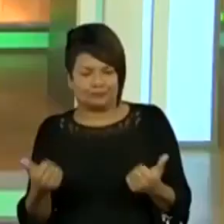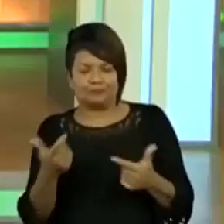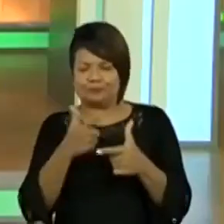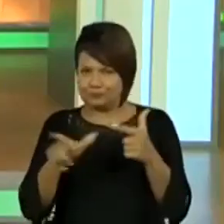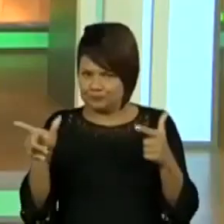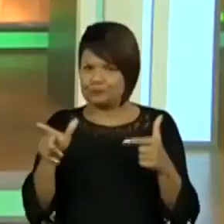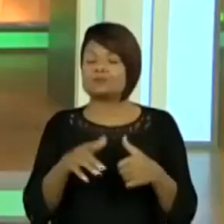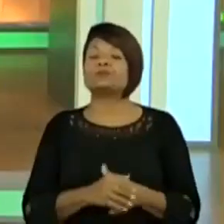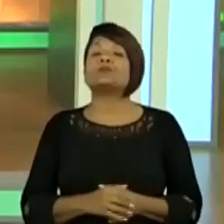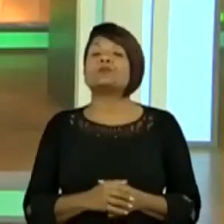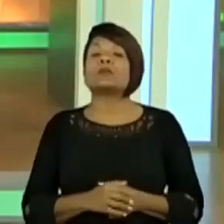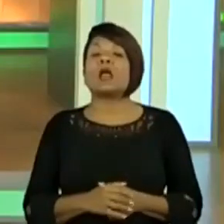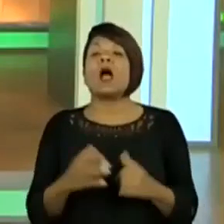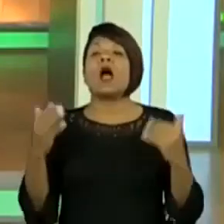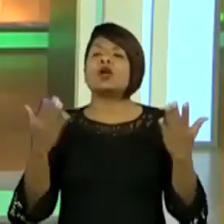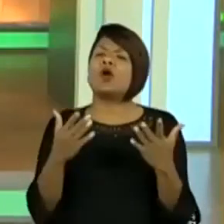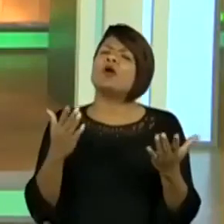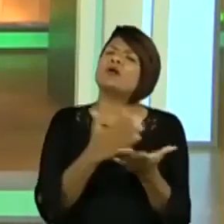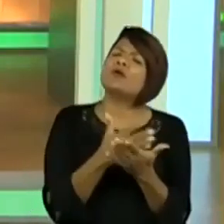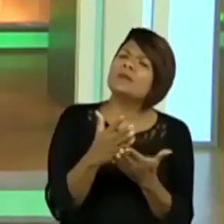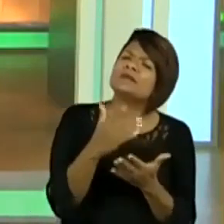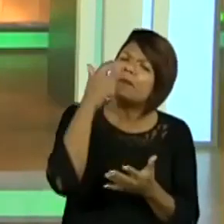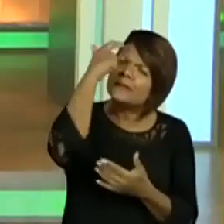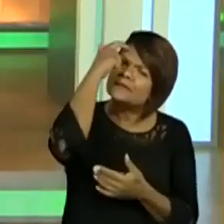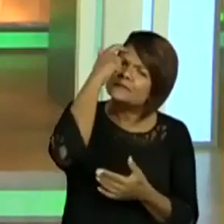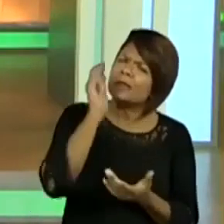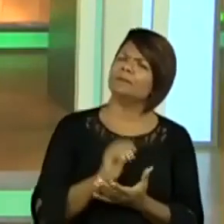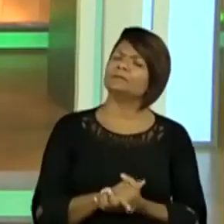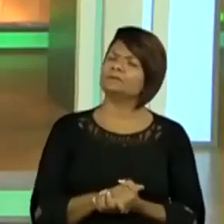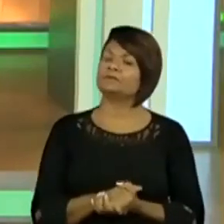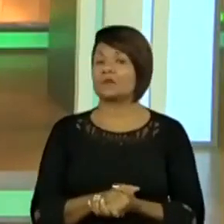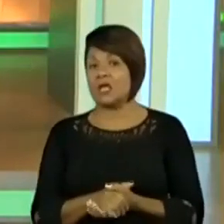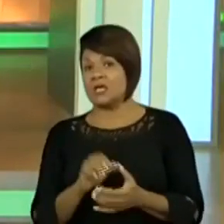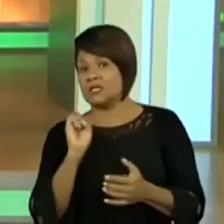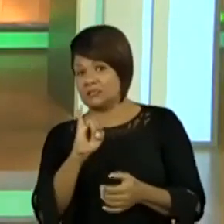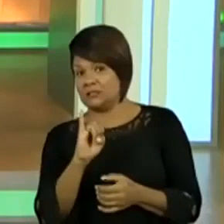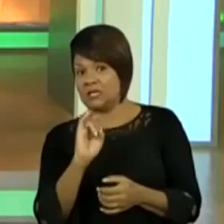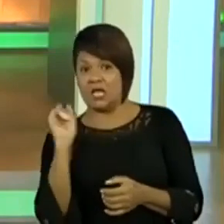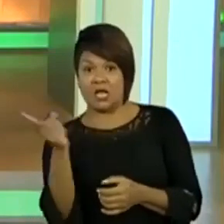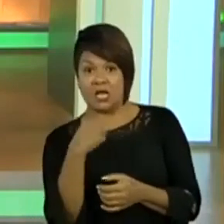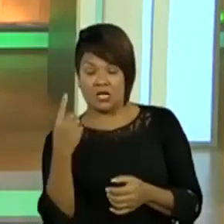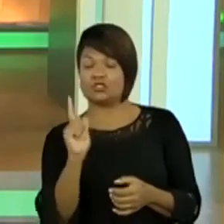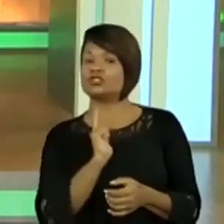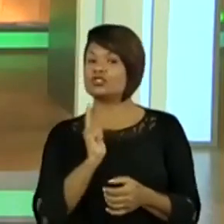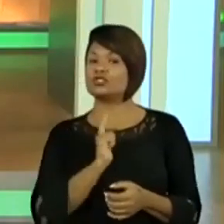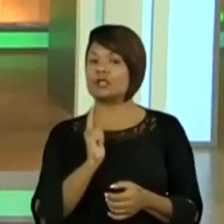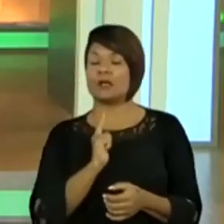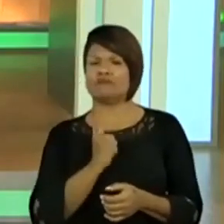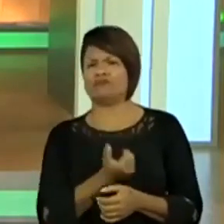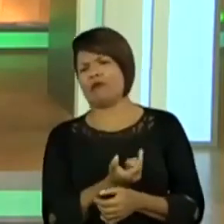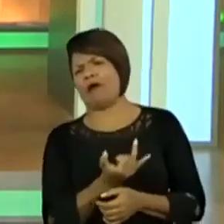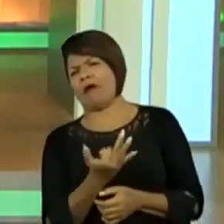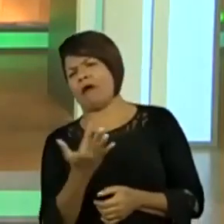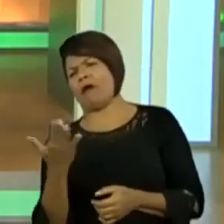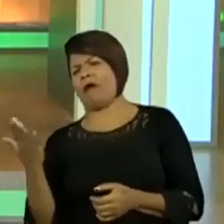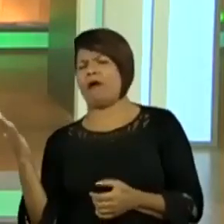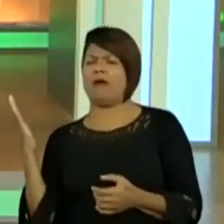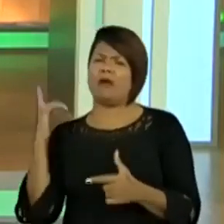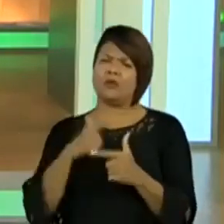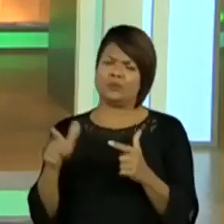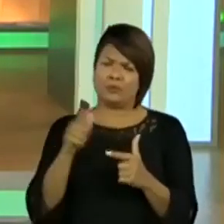Agora, a gente vai começar a pensar o seguinte. Se nós temos muitos problemas urbanos, vamos, então,